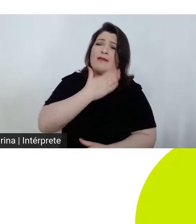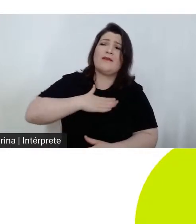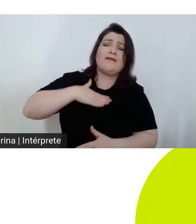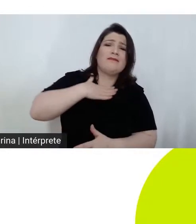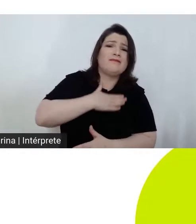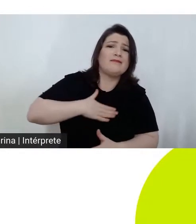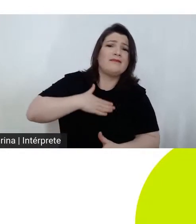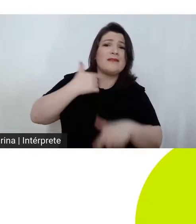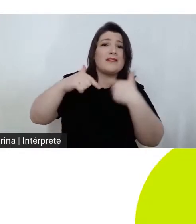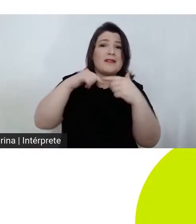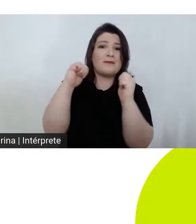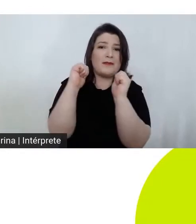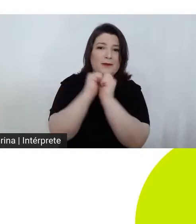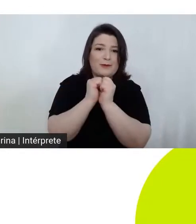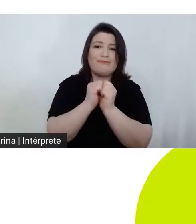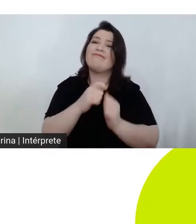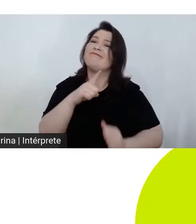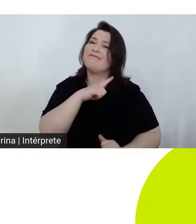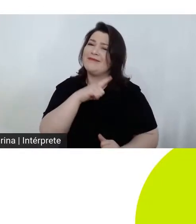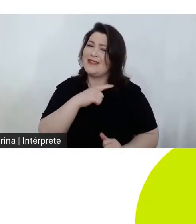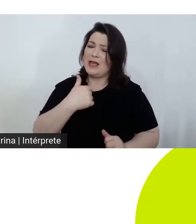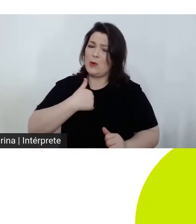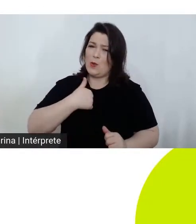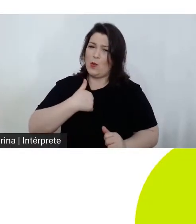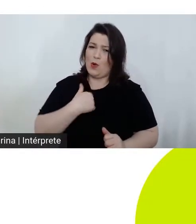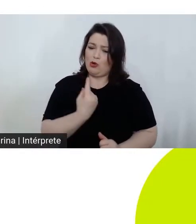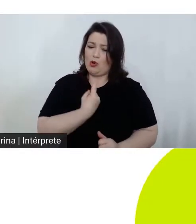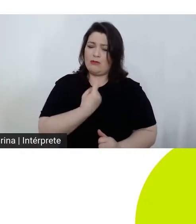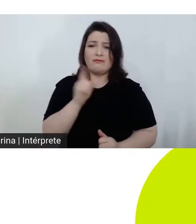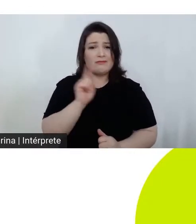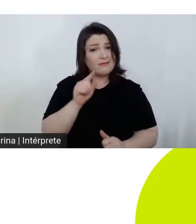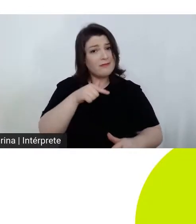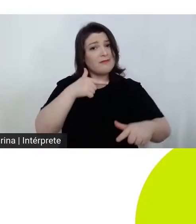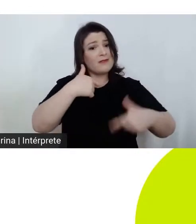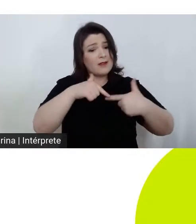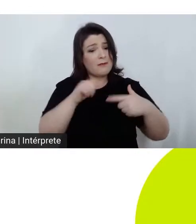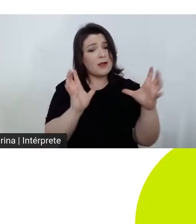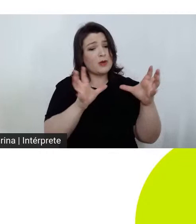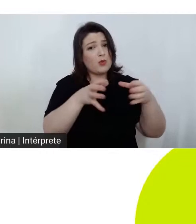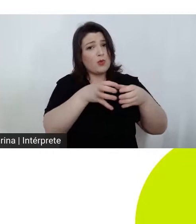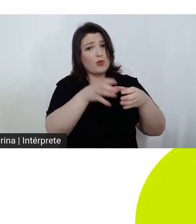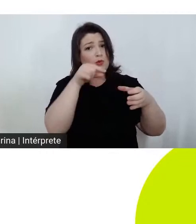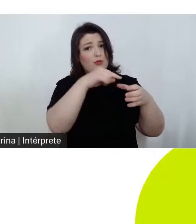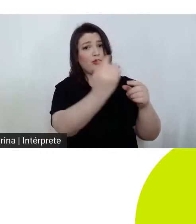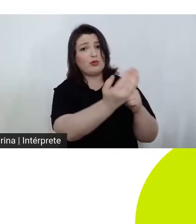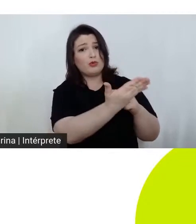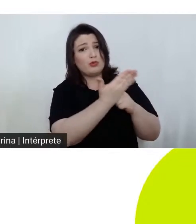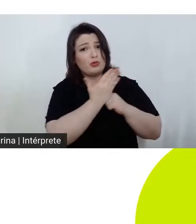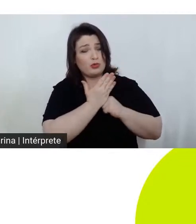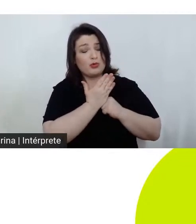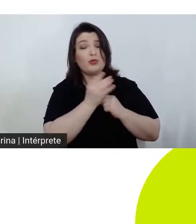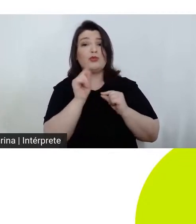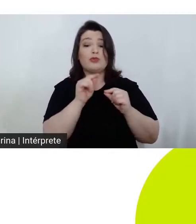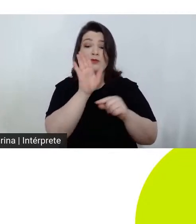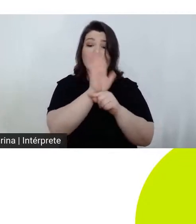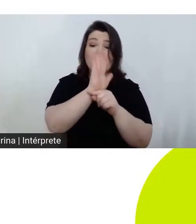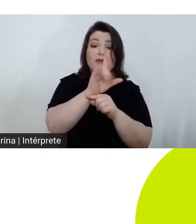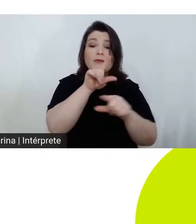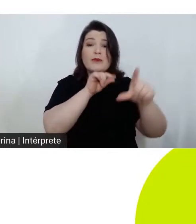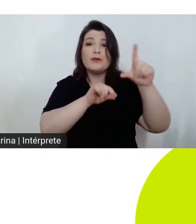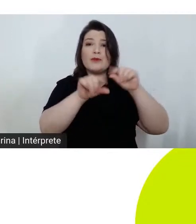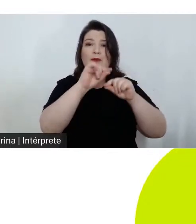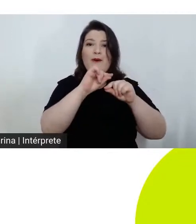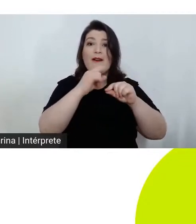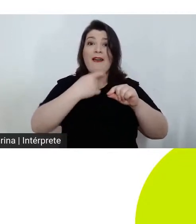ele. Eu tenho uma equipe muito grande de colegas que me ajudam na escolha dos filmes, que assistem os filmes junto